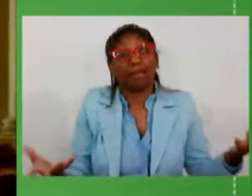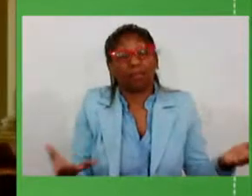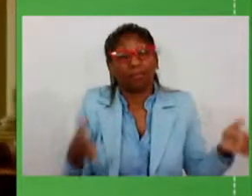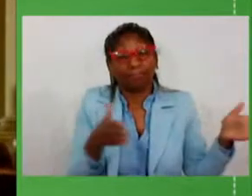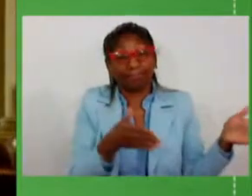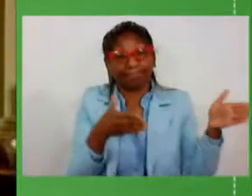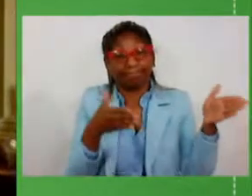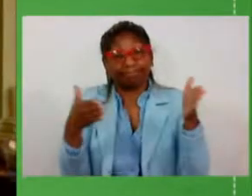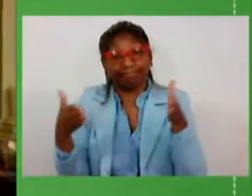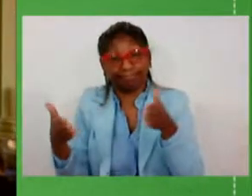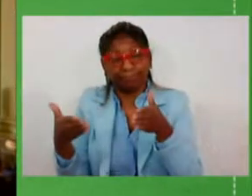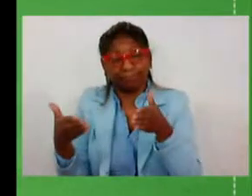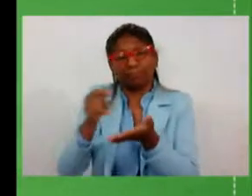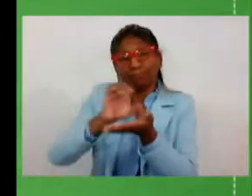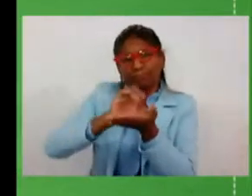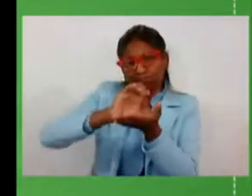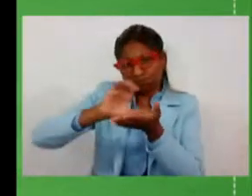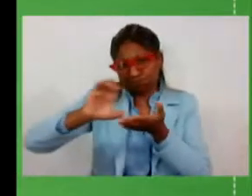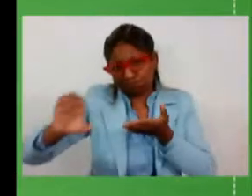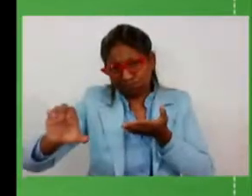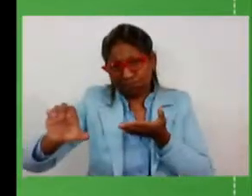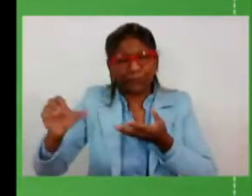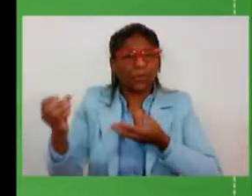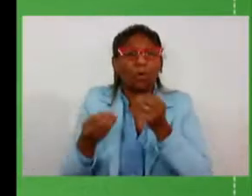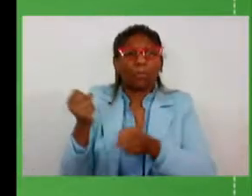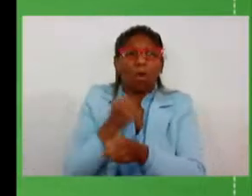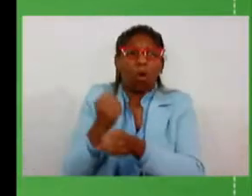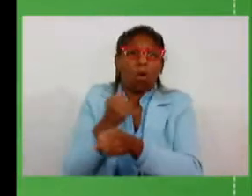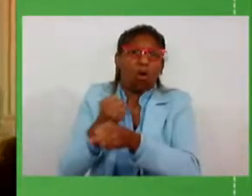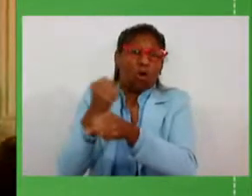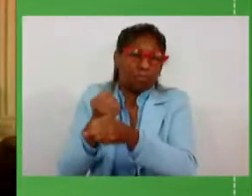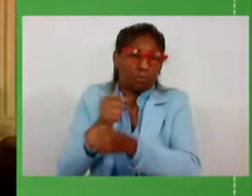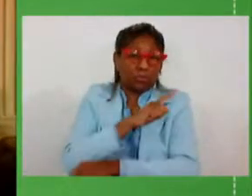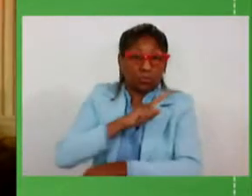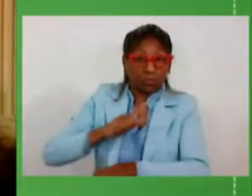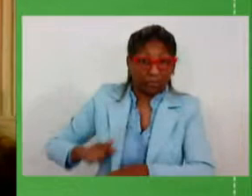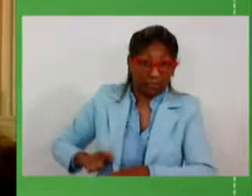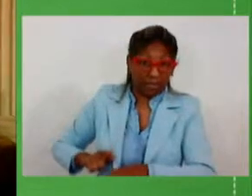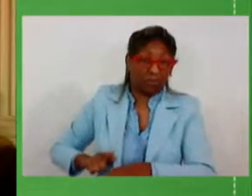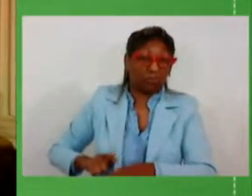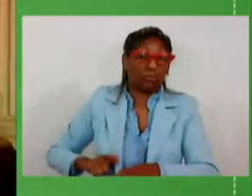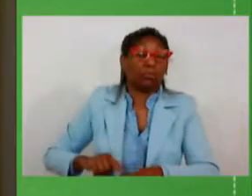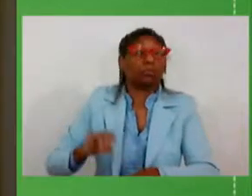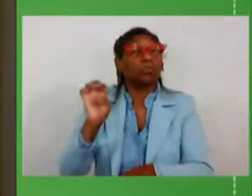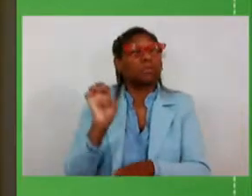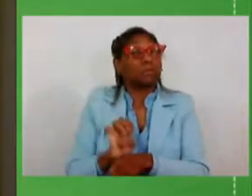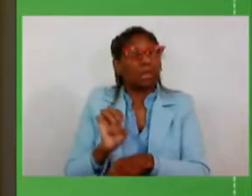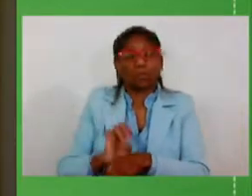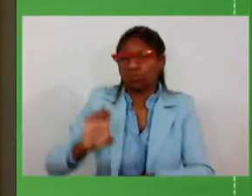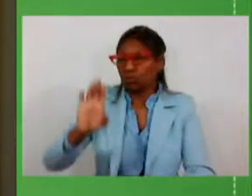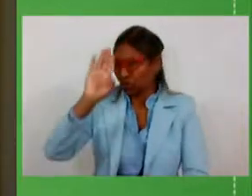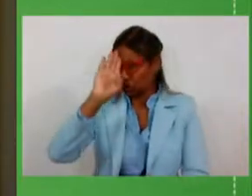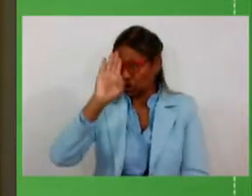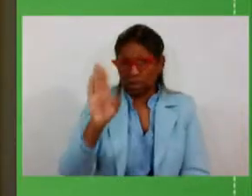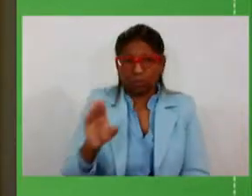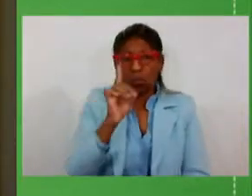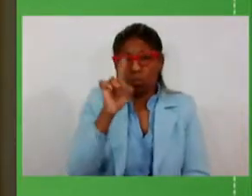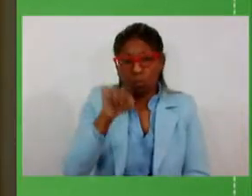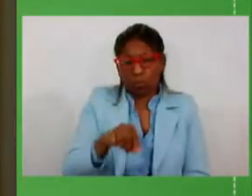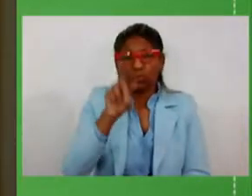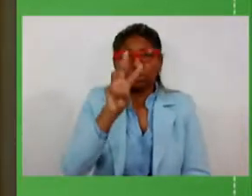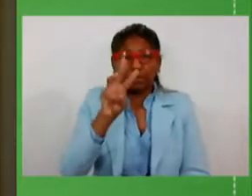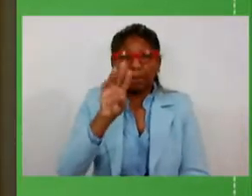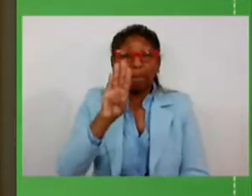investimentos feitos com as obras do governo do Estado, diretamente, o 1,3 bilhão